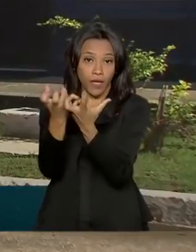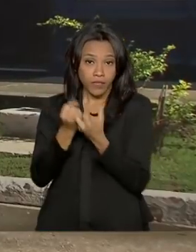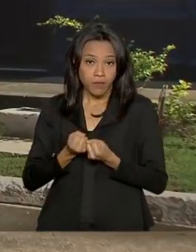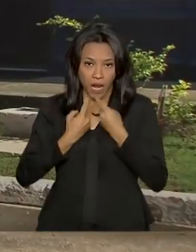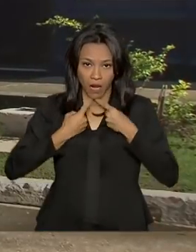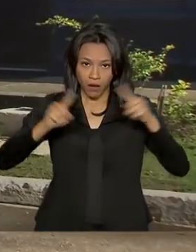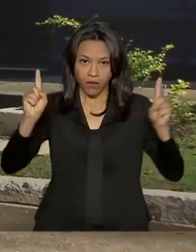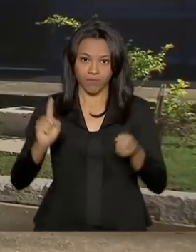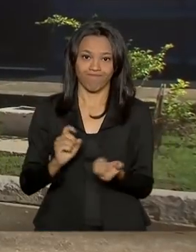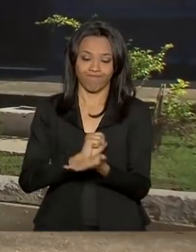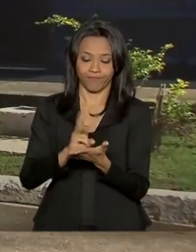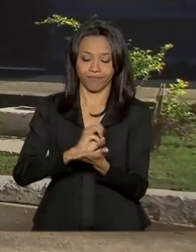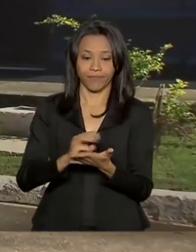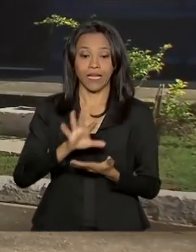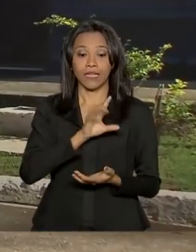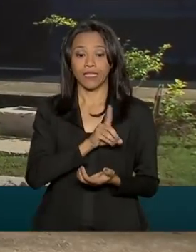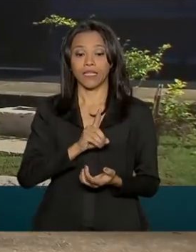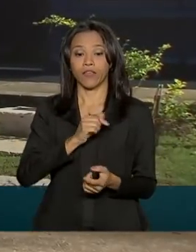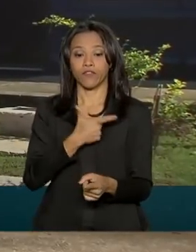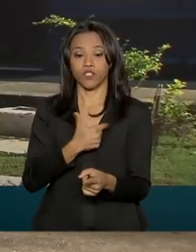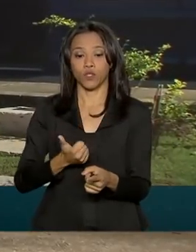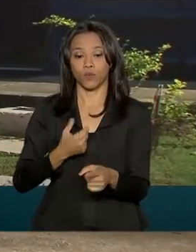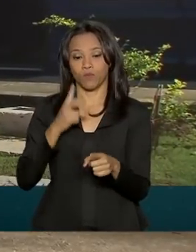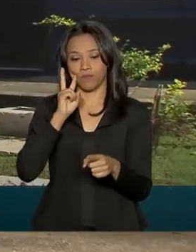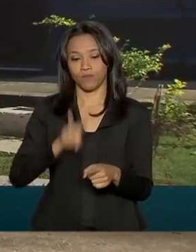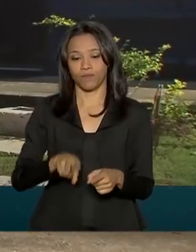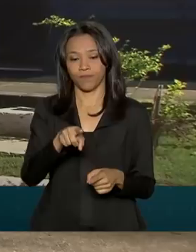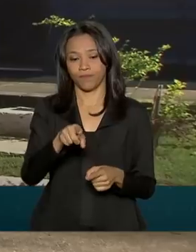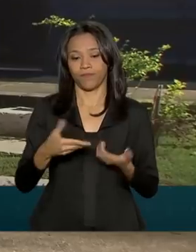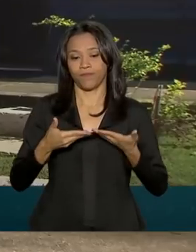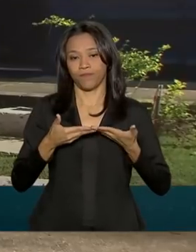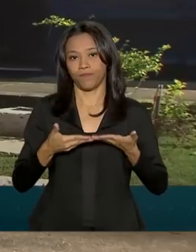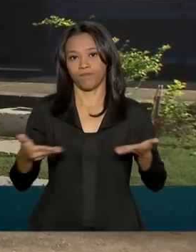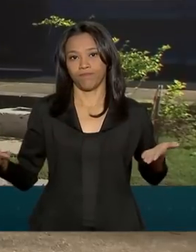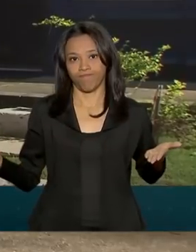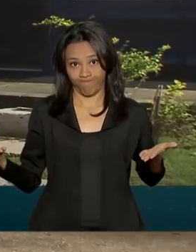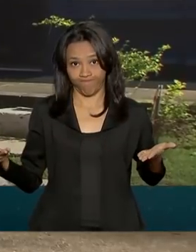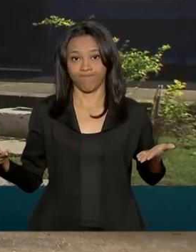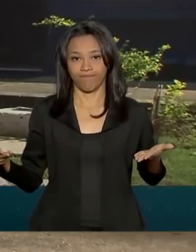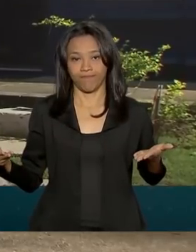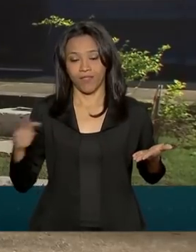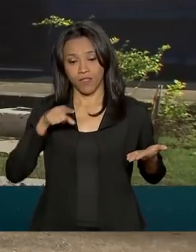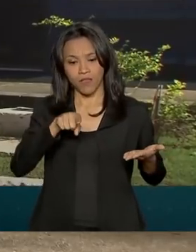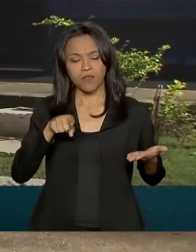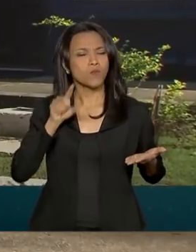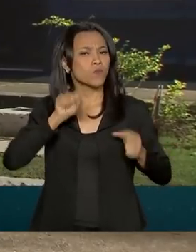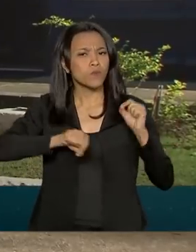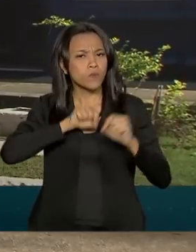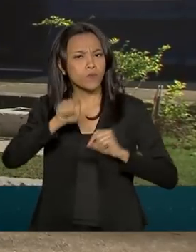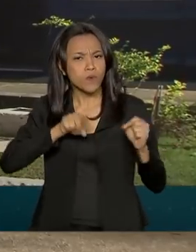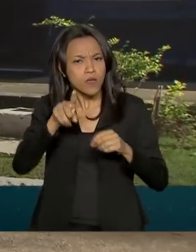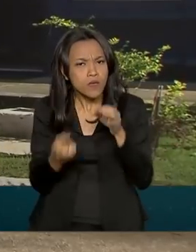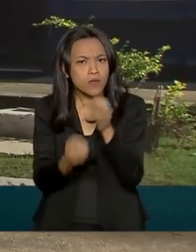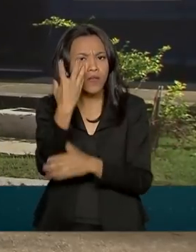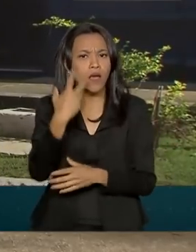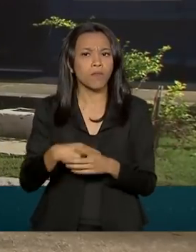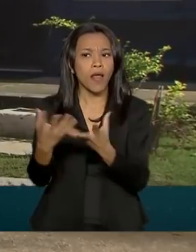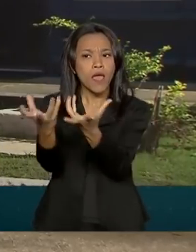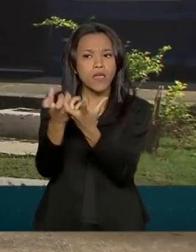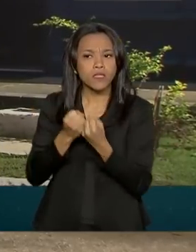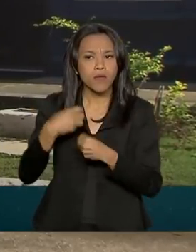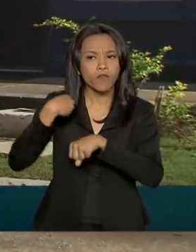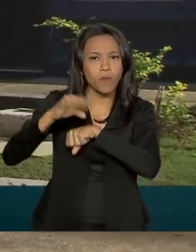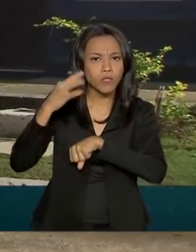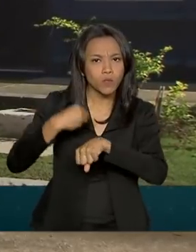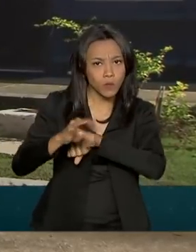denúncias. Esse número é o DDD 21-96774-6530. Esse canal foi criado para agilizar o recebimento de